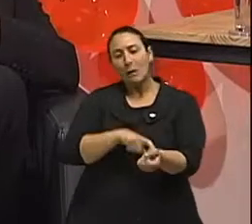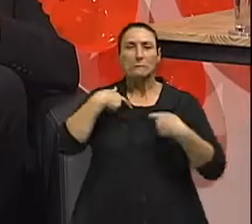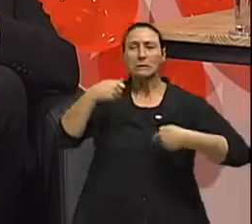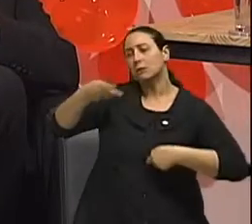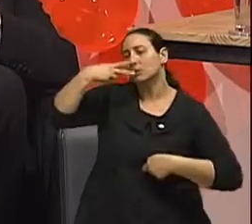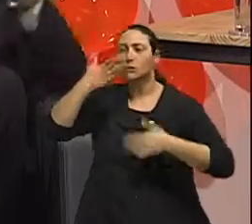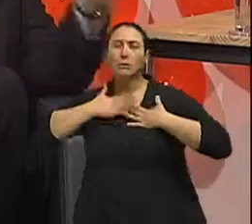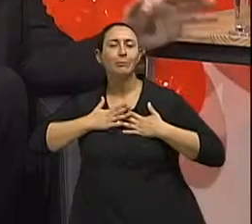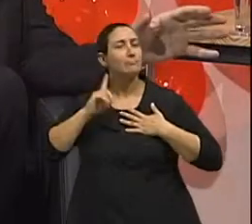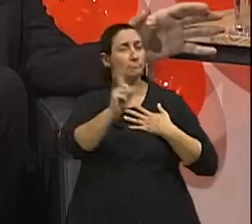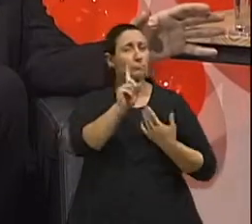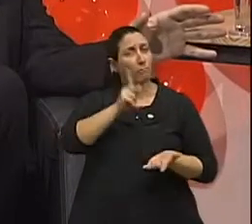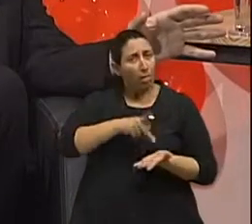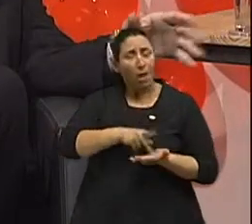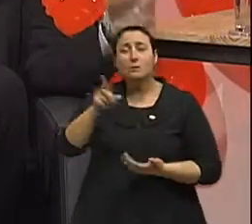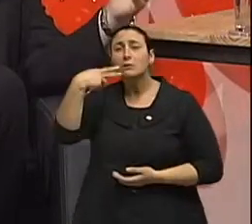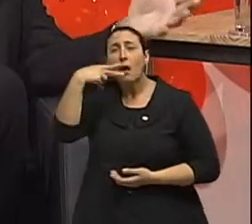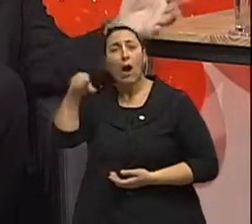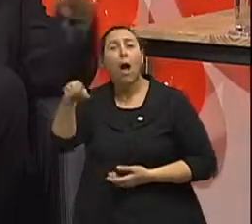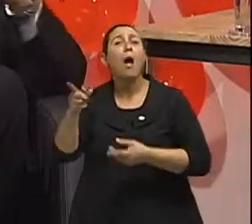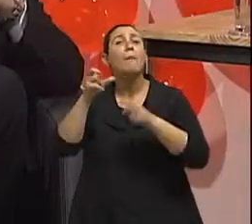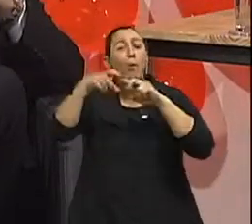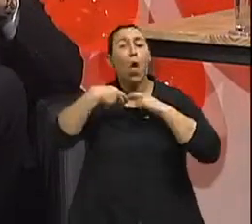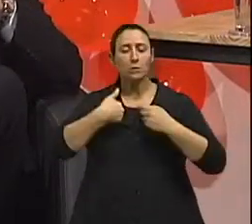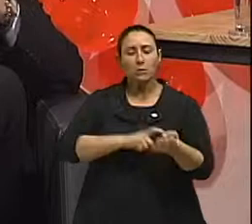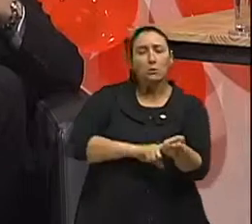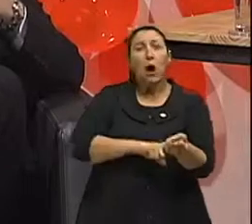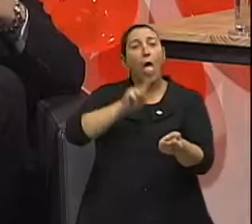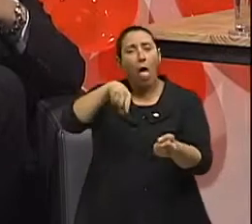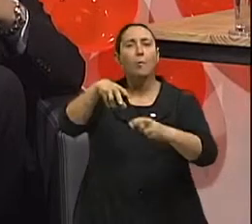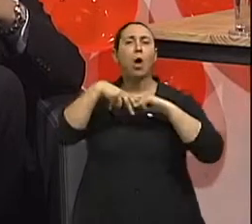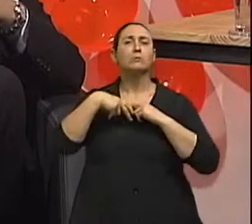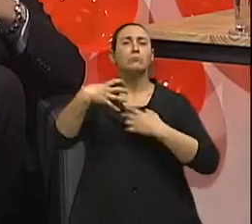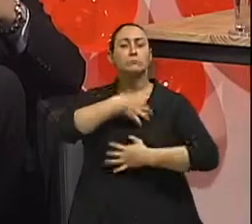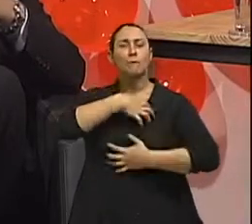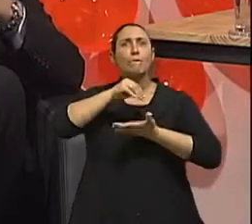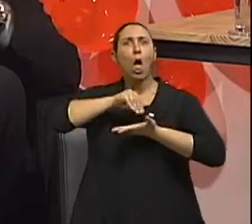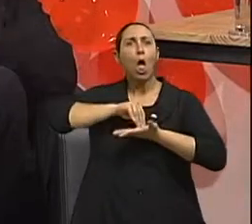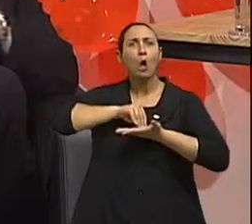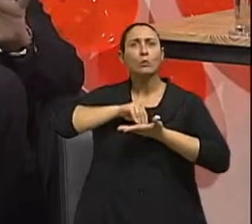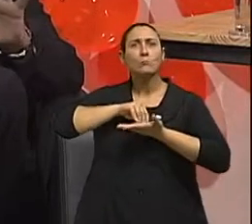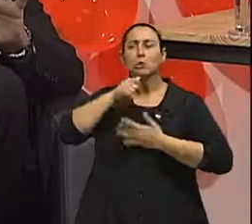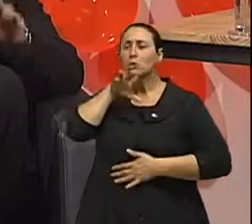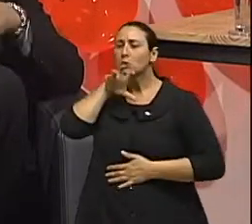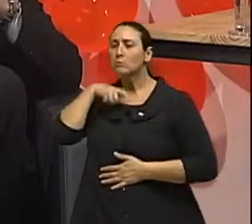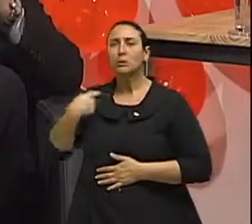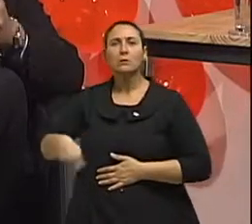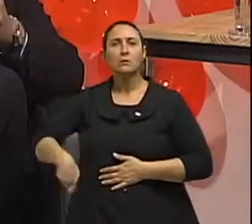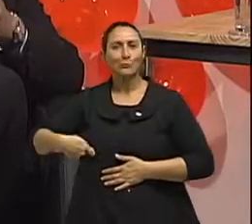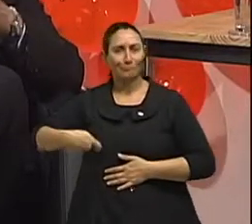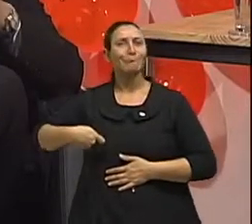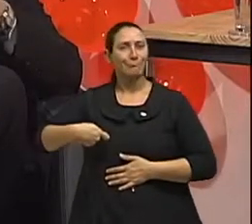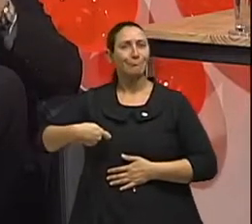necessidade de, idealmente, com apoio profissional, da pessoa vencer esse período de abstinência. E abandonar o hábito de uma